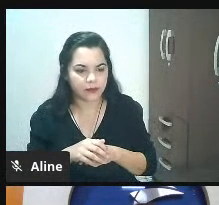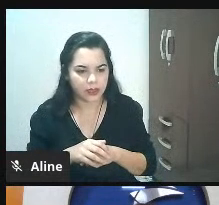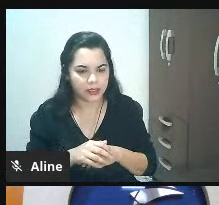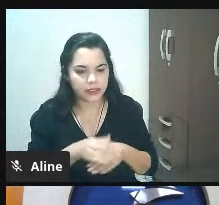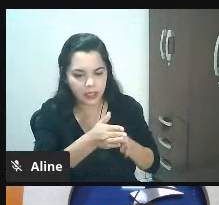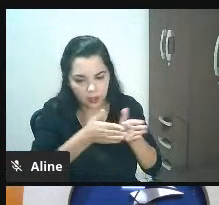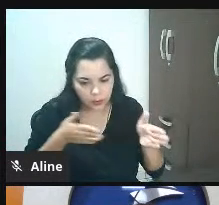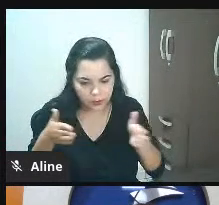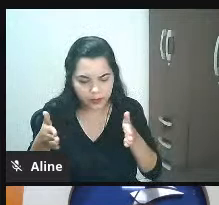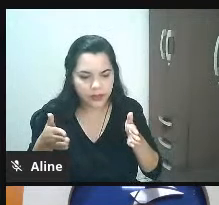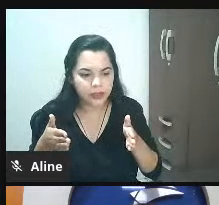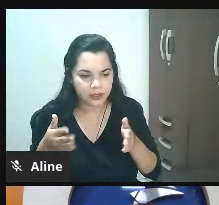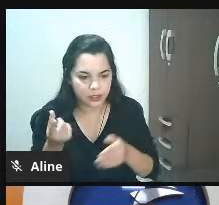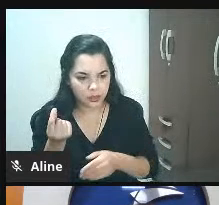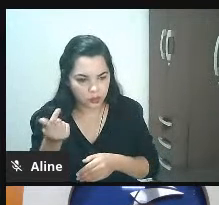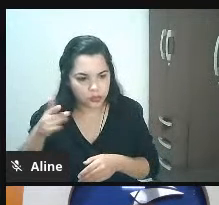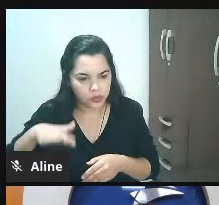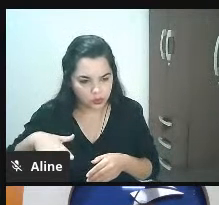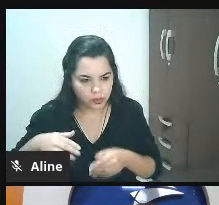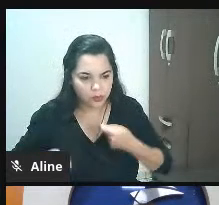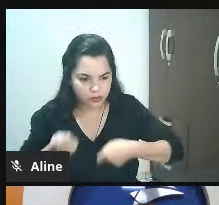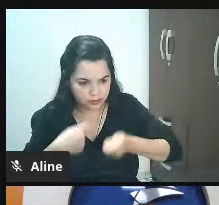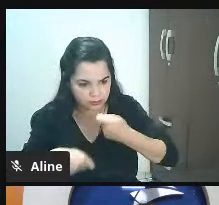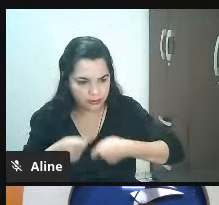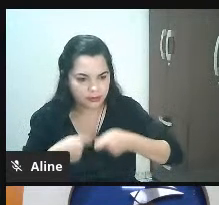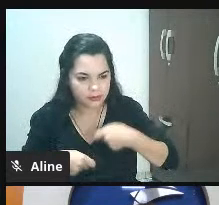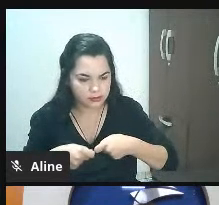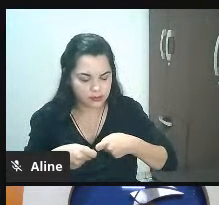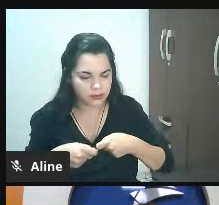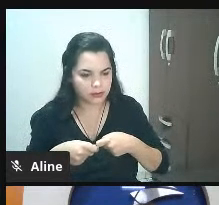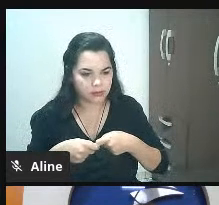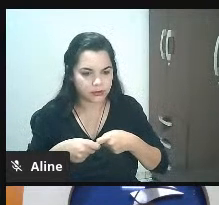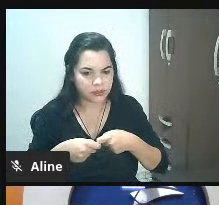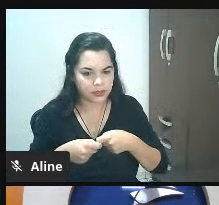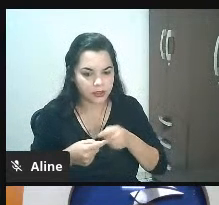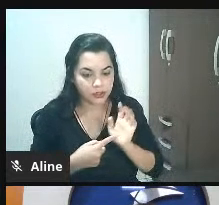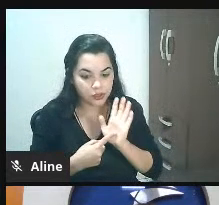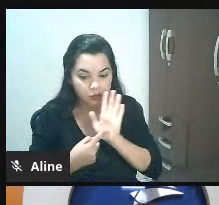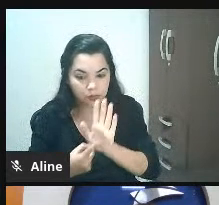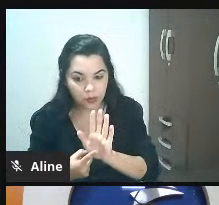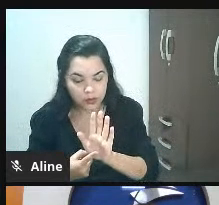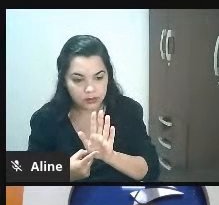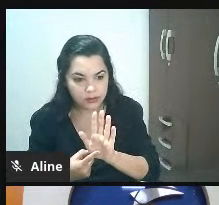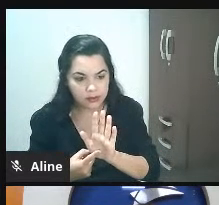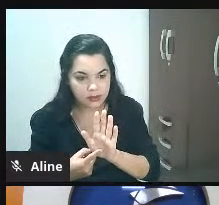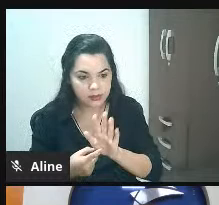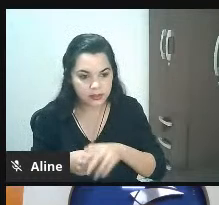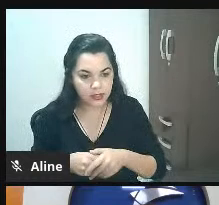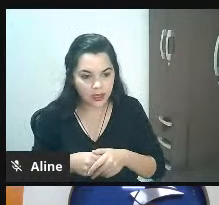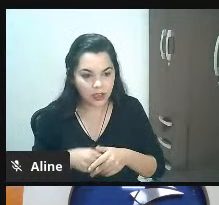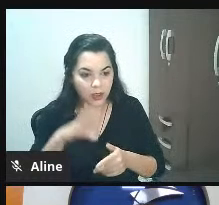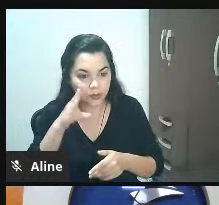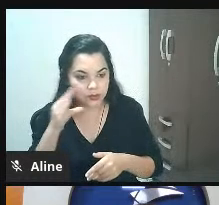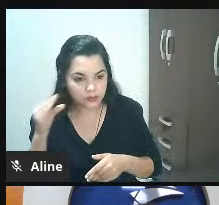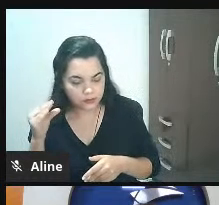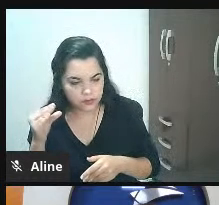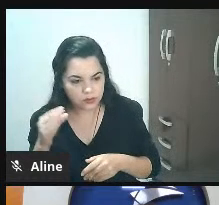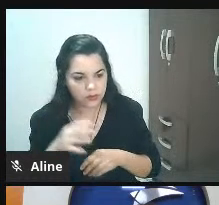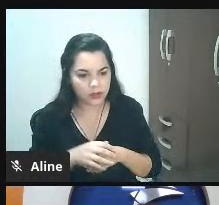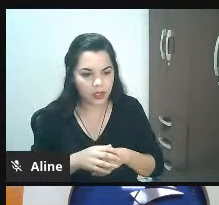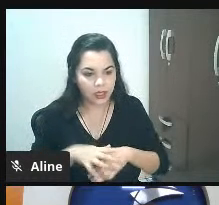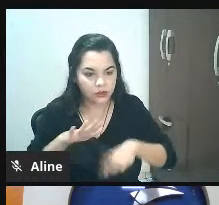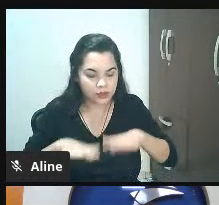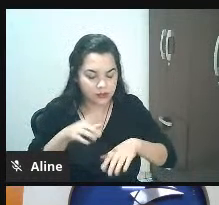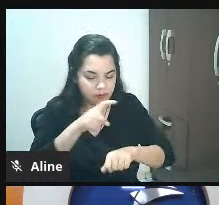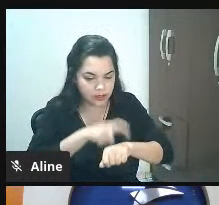de produtos é bom você mostrar para os vendedores que olha toma muito cuidado na hora de formação do preço